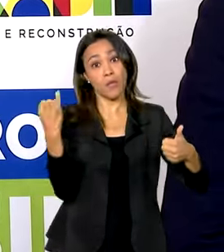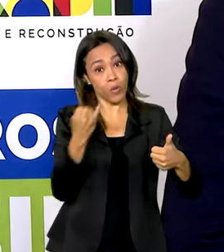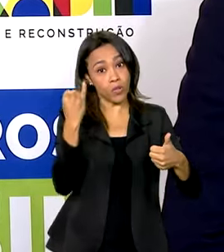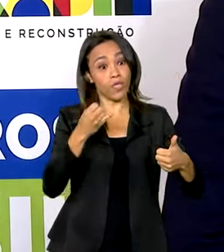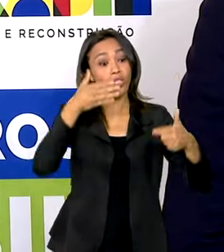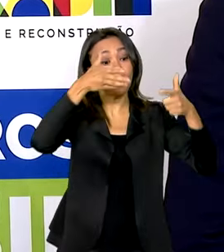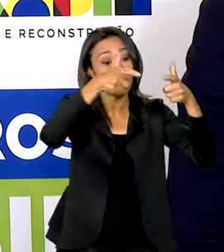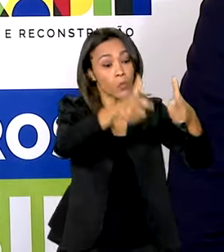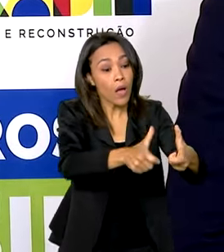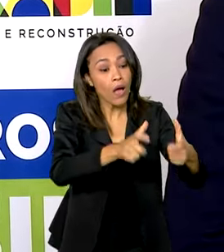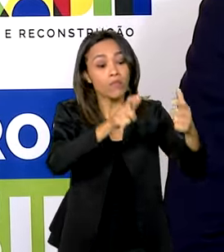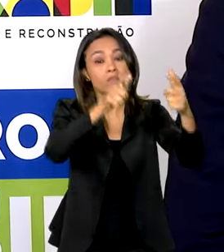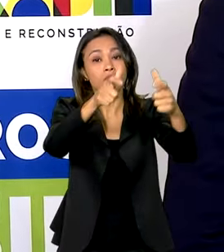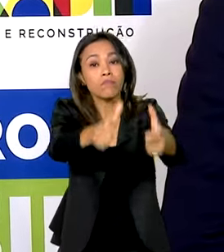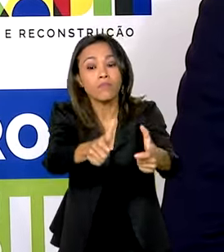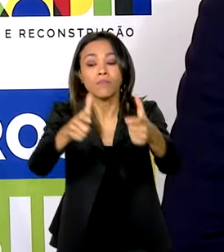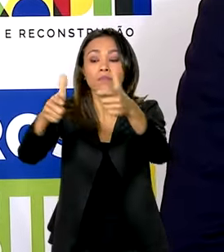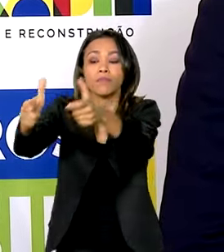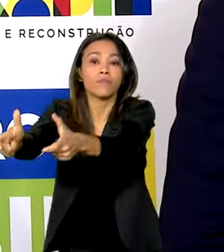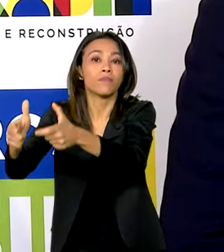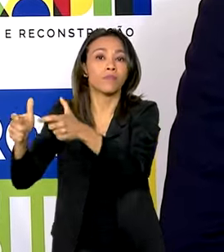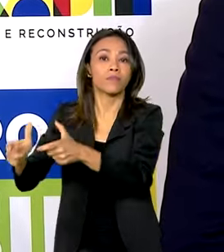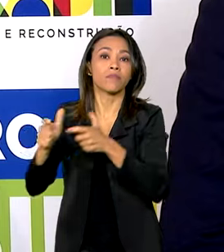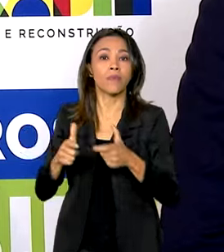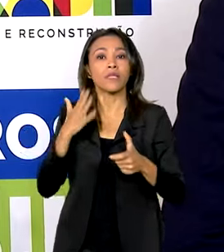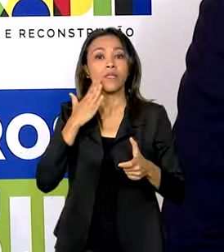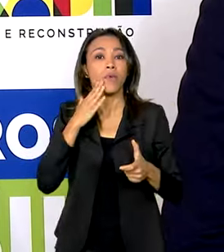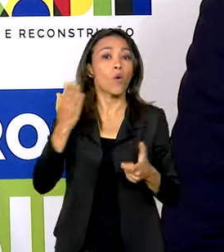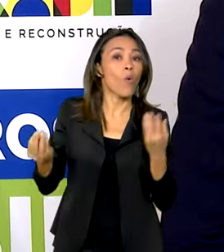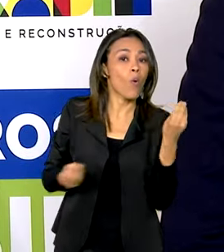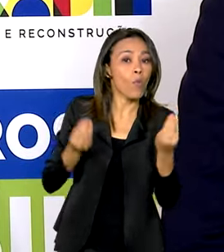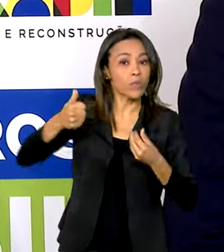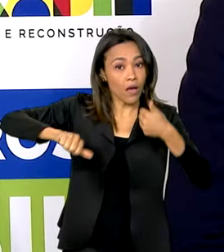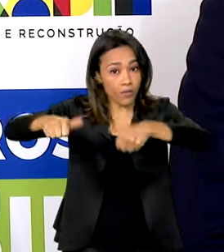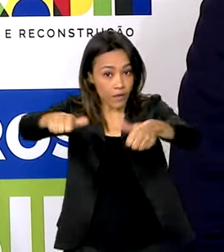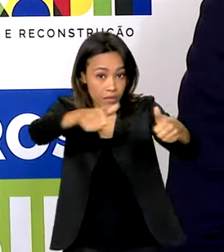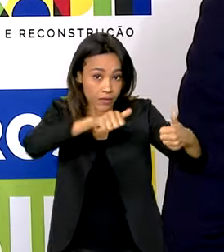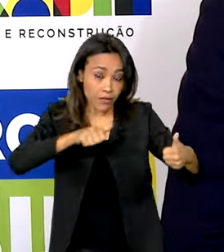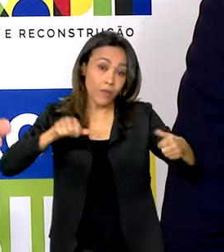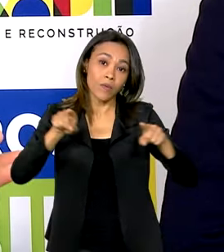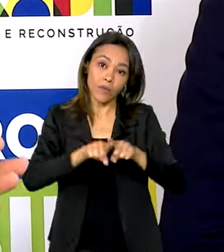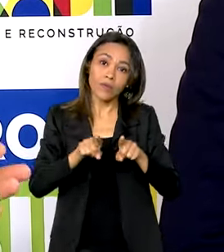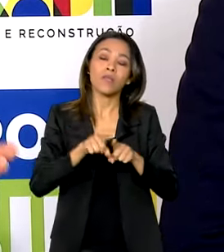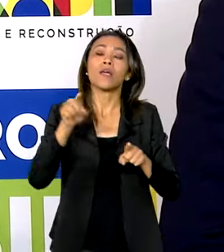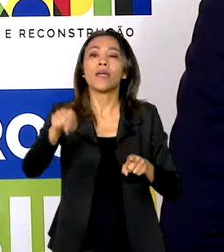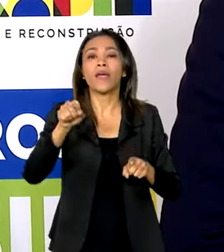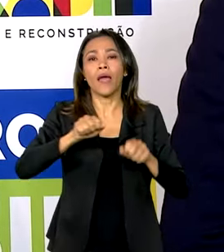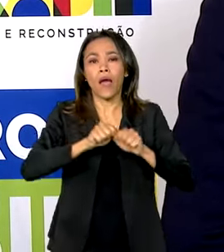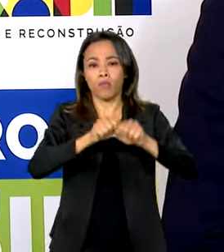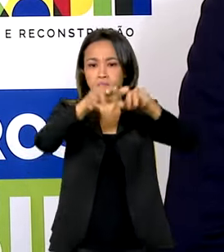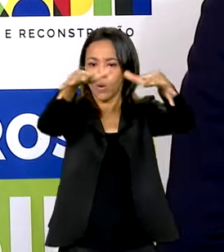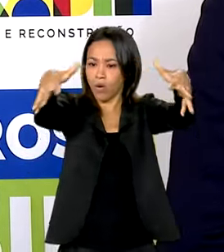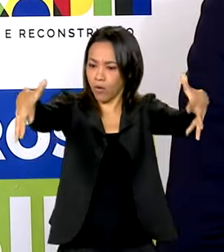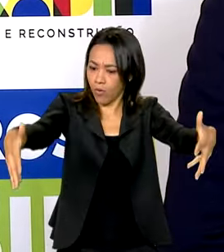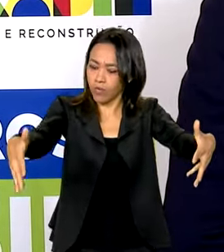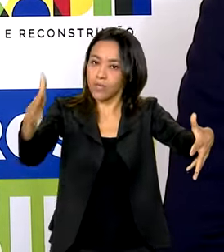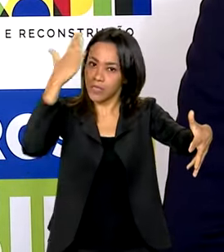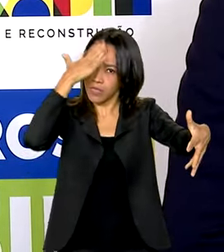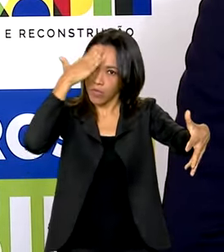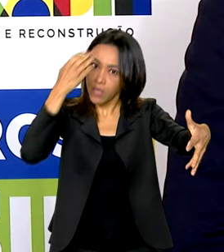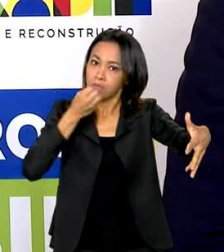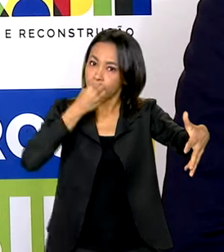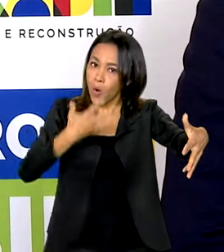em cada local, como é que está a situação e em dois pontos principais. Um ponto que a cobertura e outro ponto que é